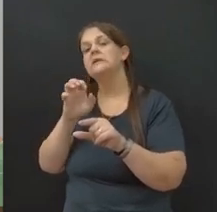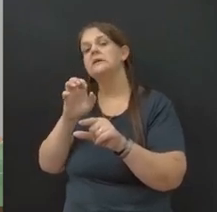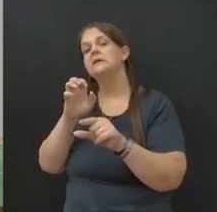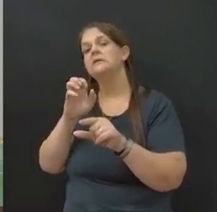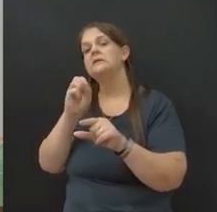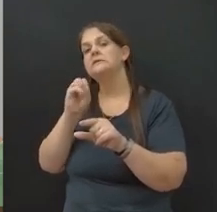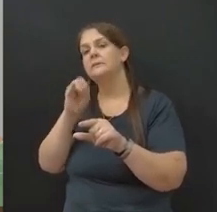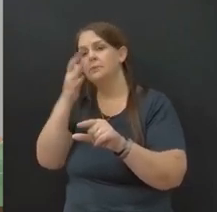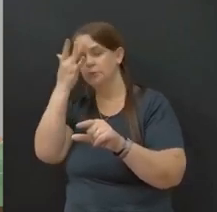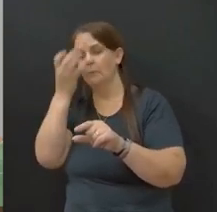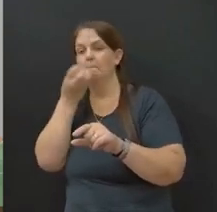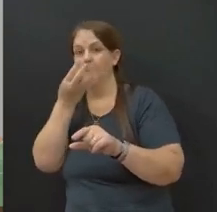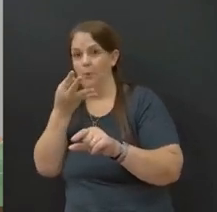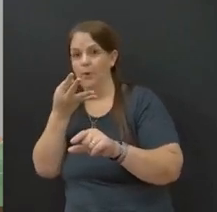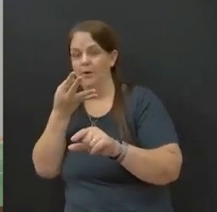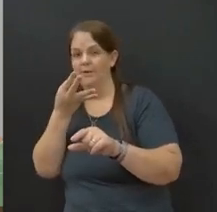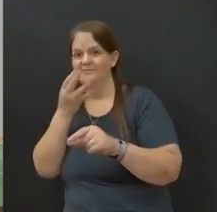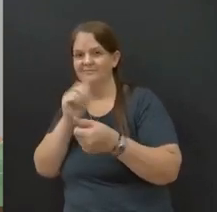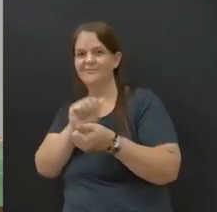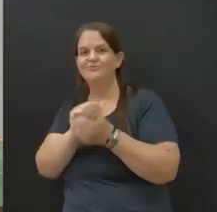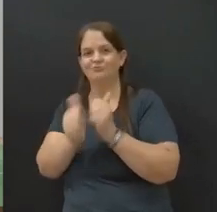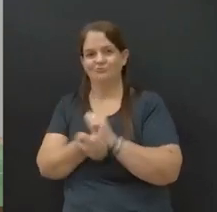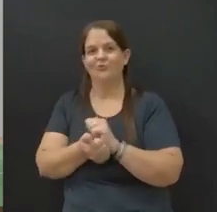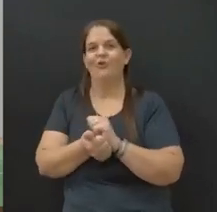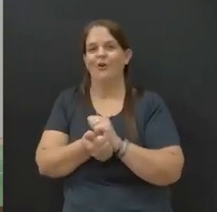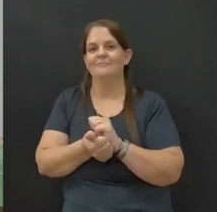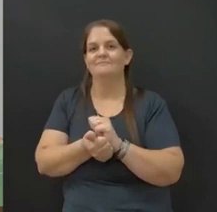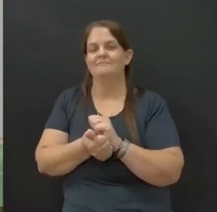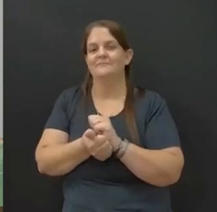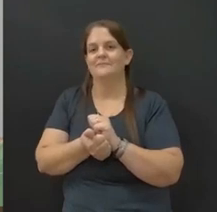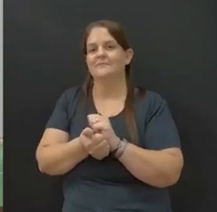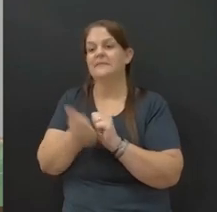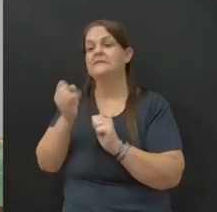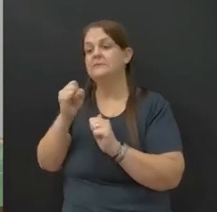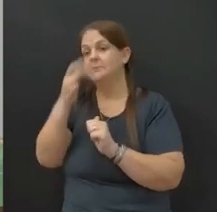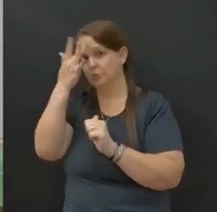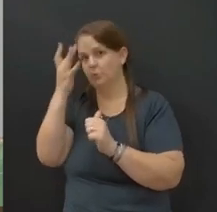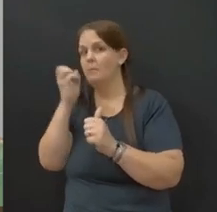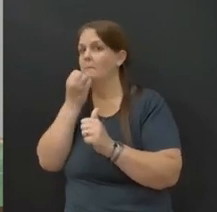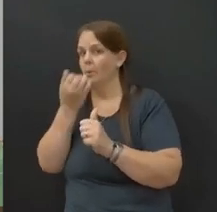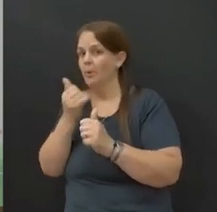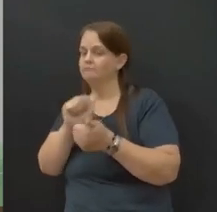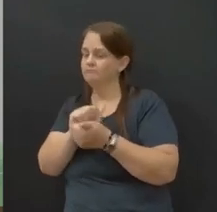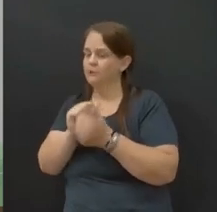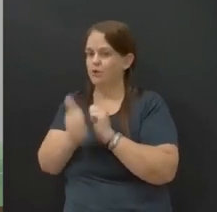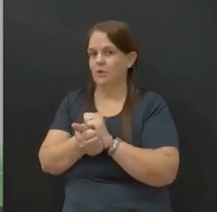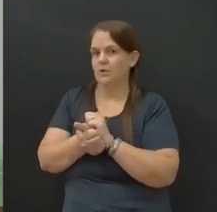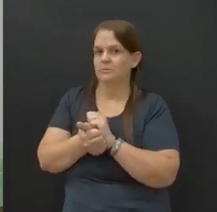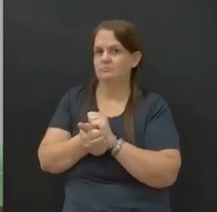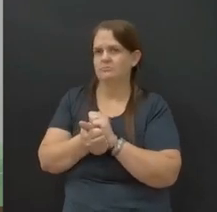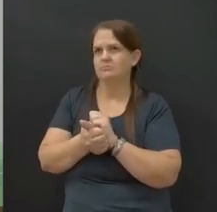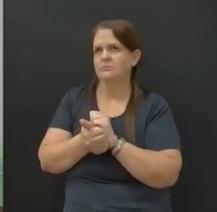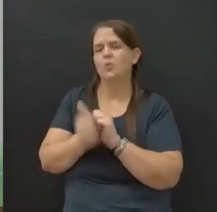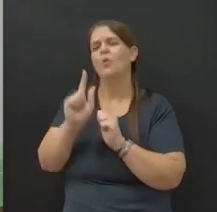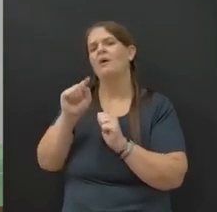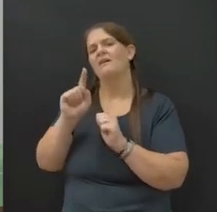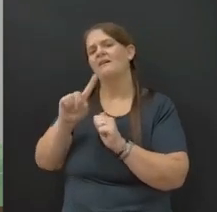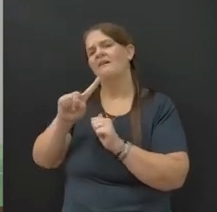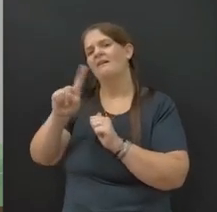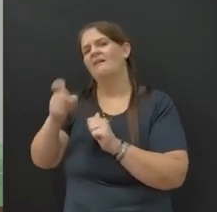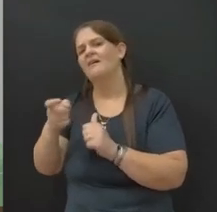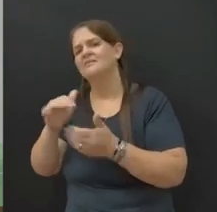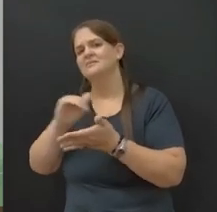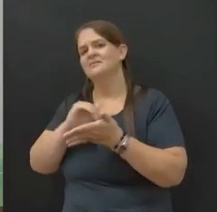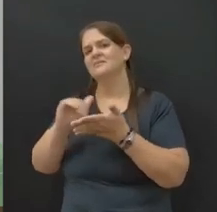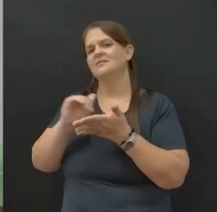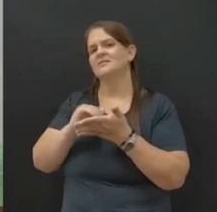bom está jogando. É isso, Faceiro? Quem é bom está jogando. Tem um ex-secretário aí que